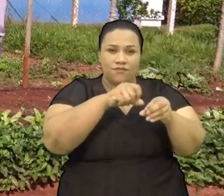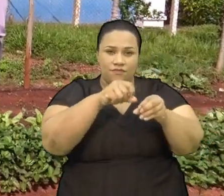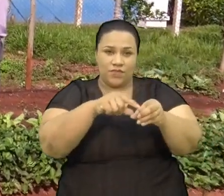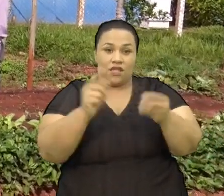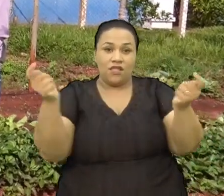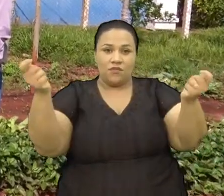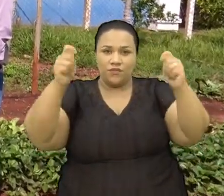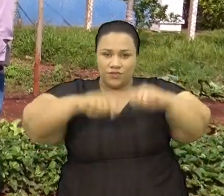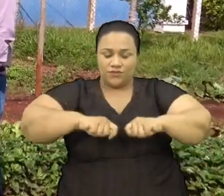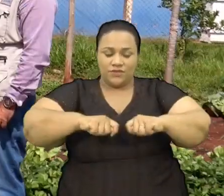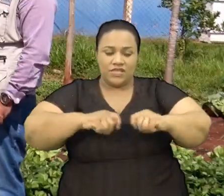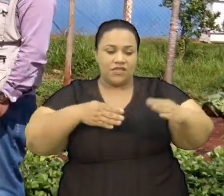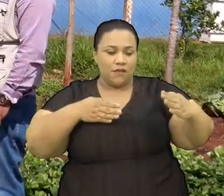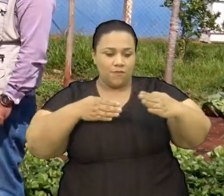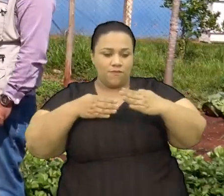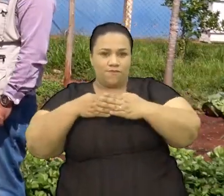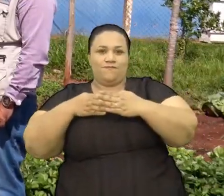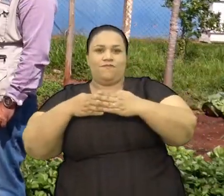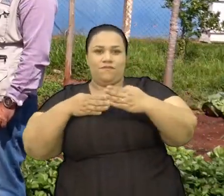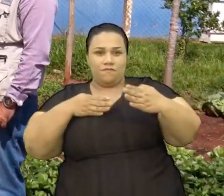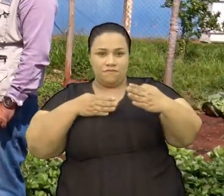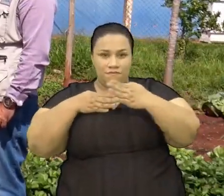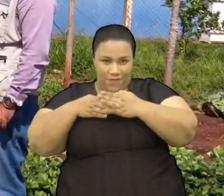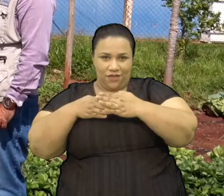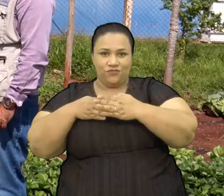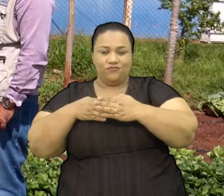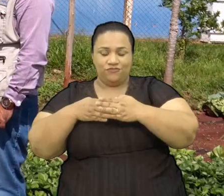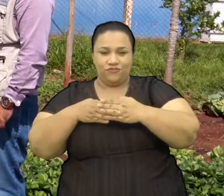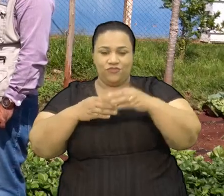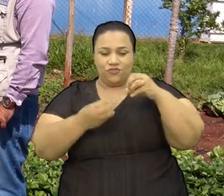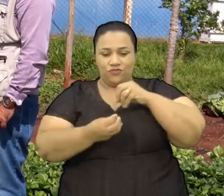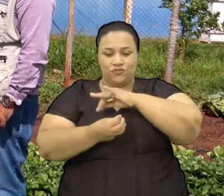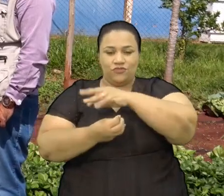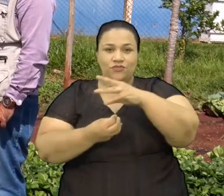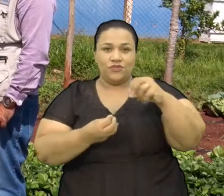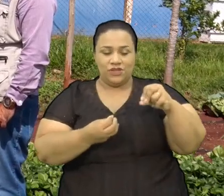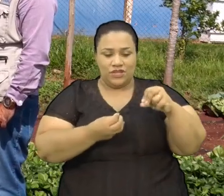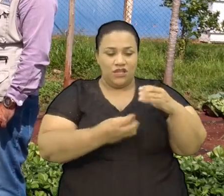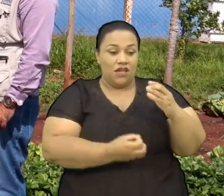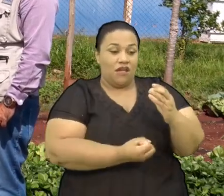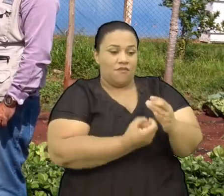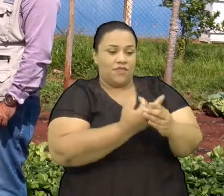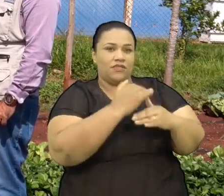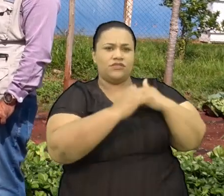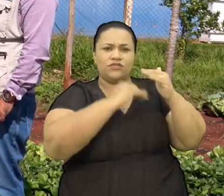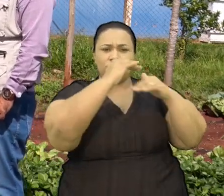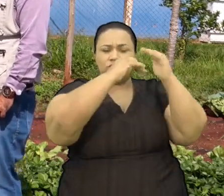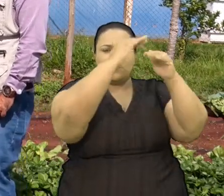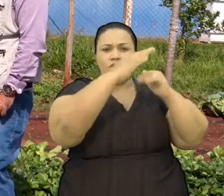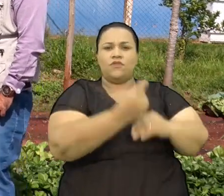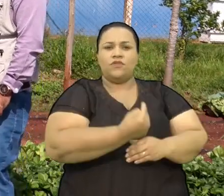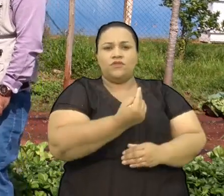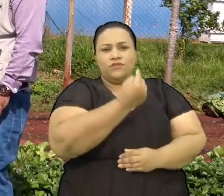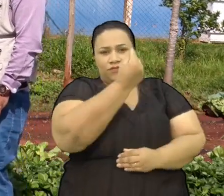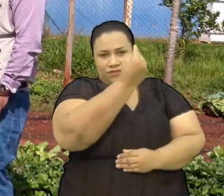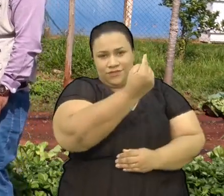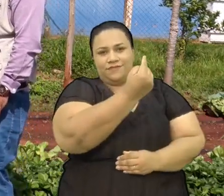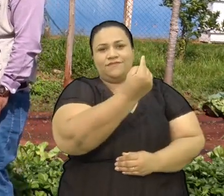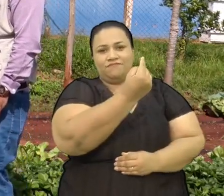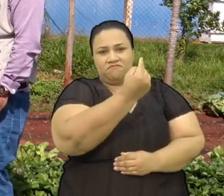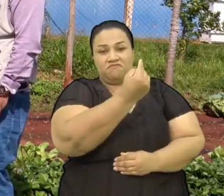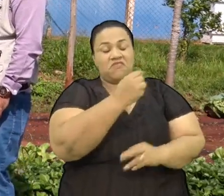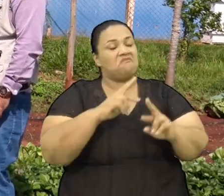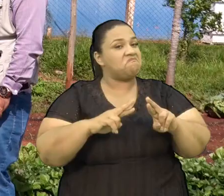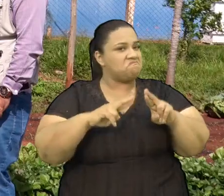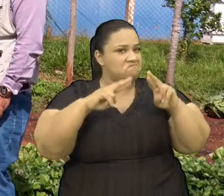possibilita essa defesa Aí nesse sistema Além de ela produzir o seu próprio alimento A produção dela é